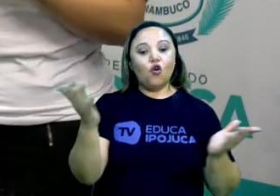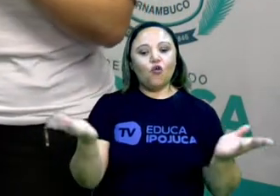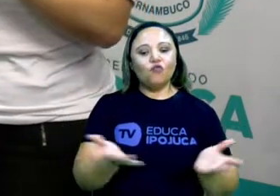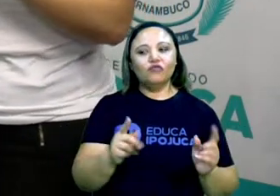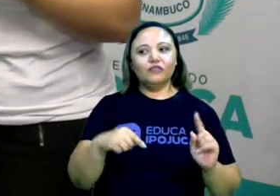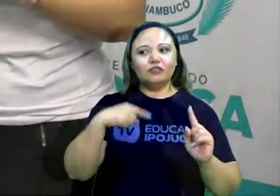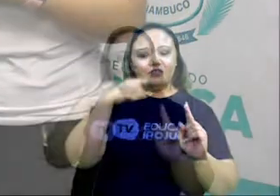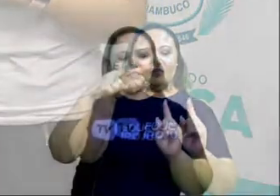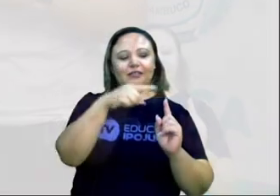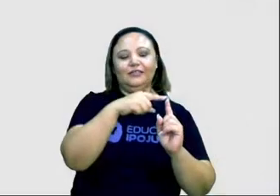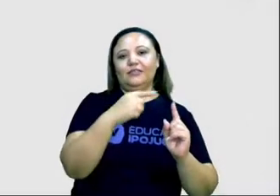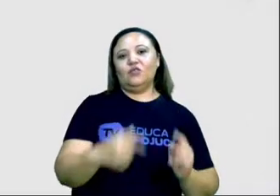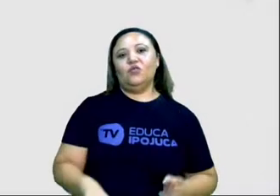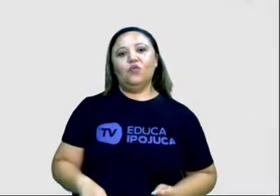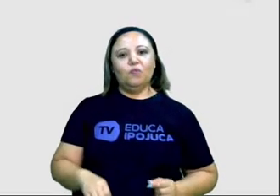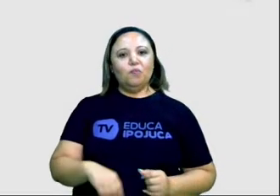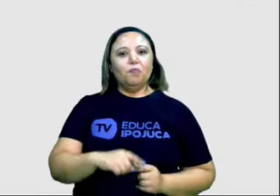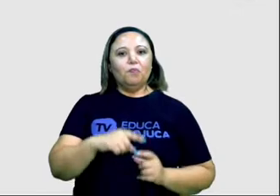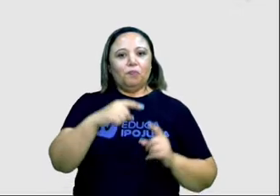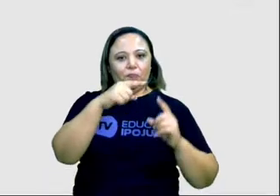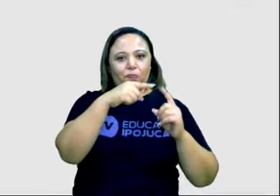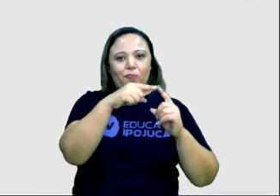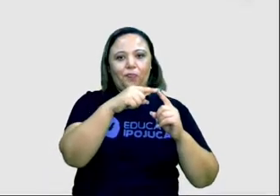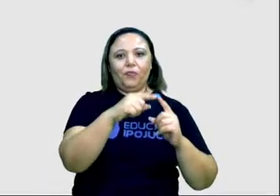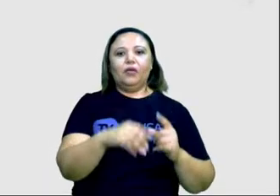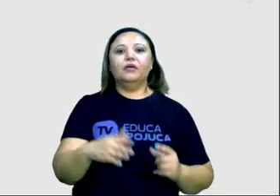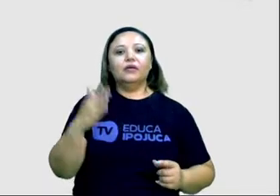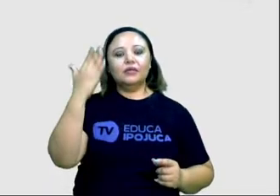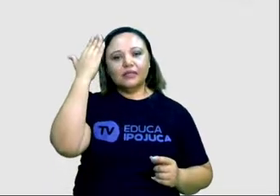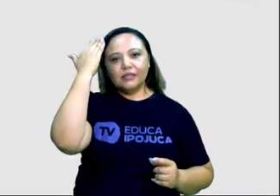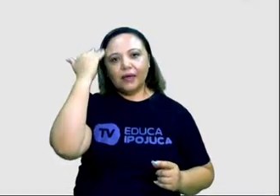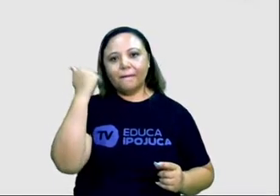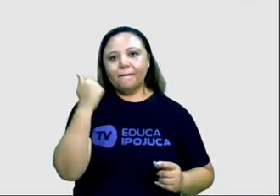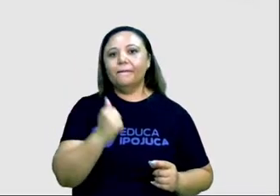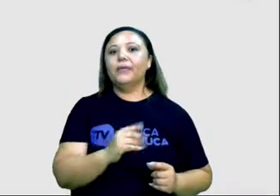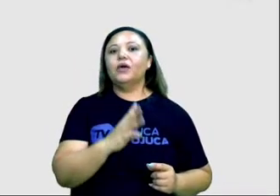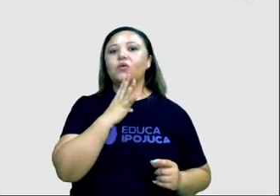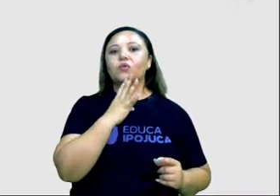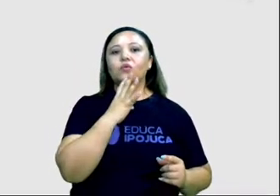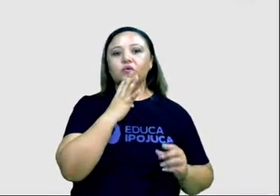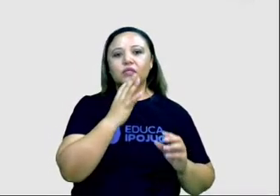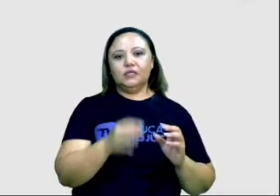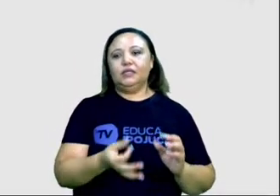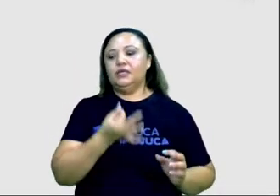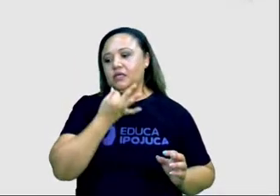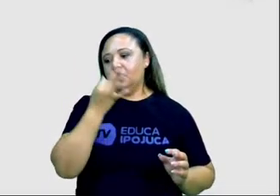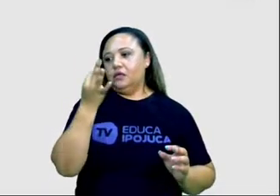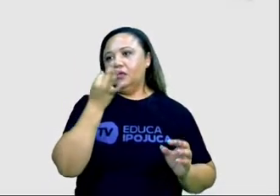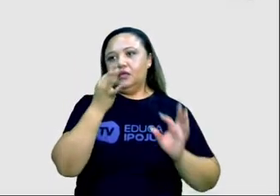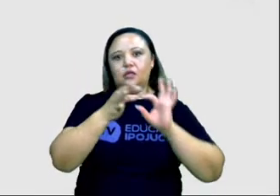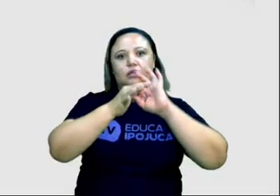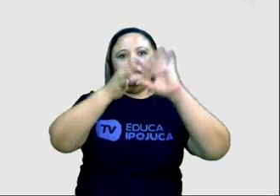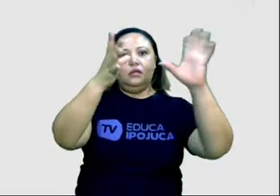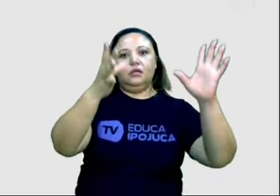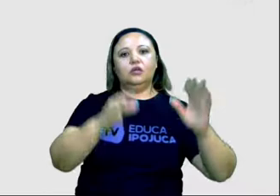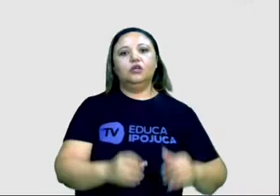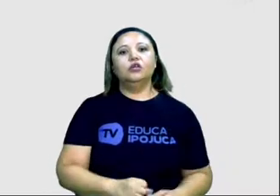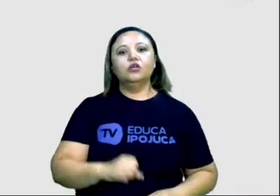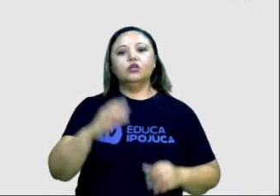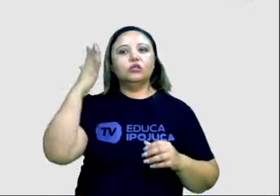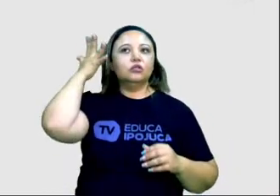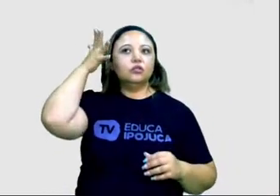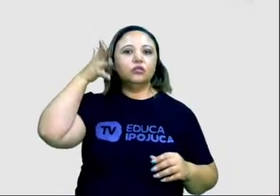hoje, os objetivos da aula. Conhecer o conceito legal da liberdade de expressão e do discurso de ódio